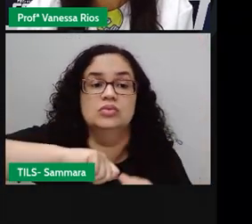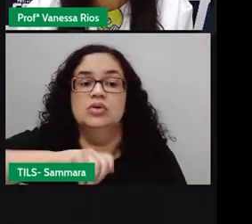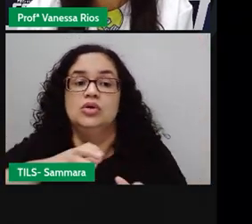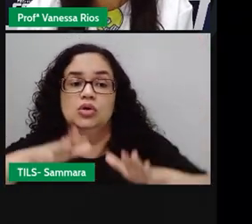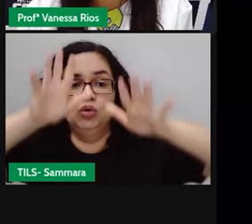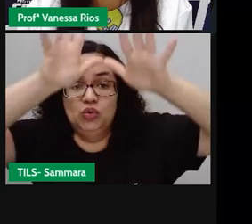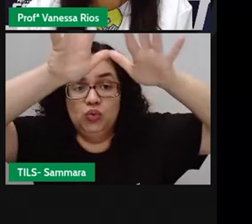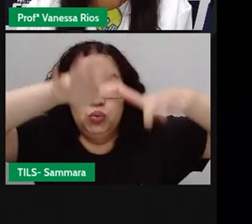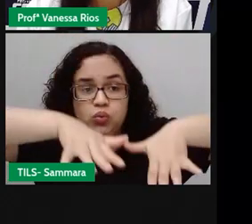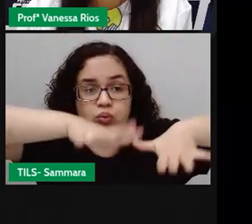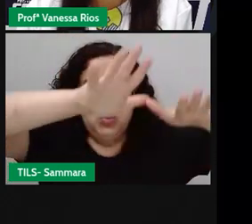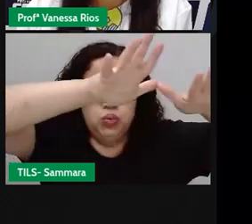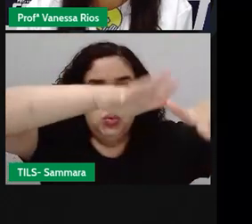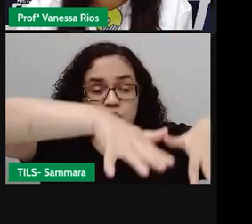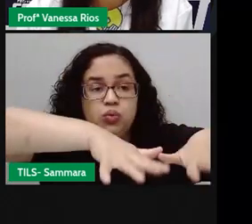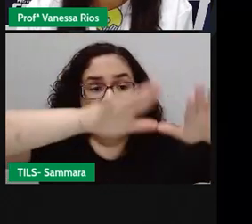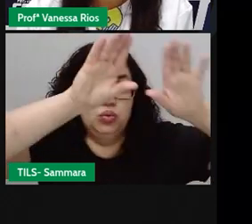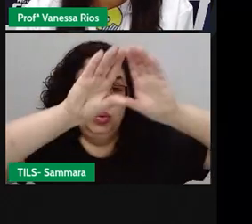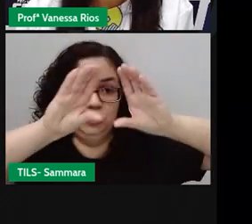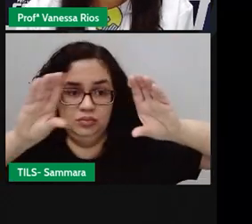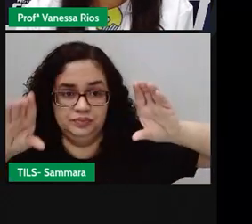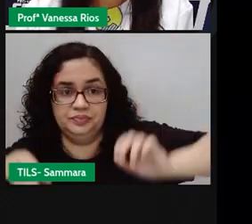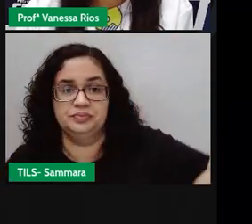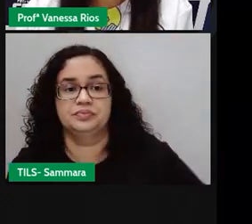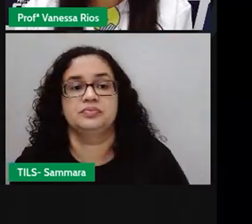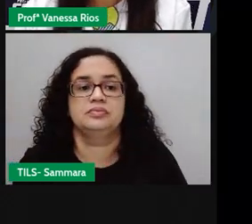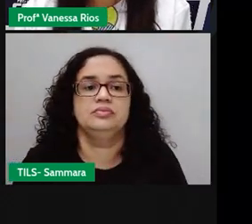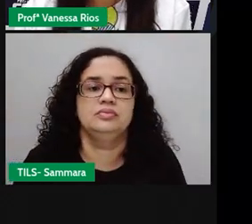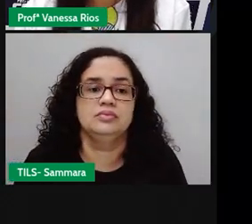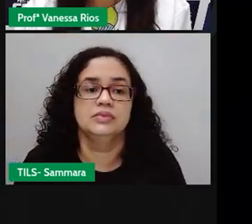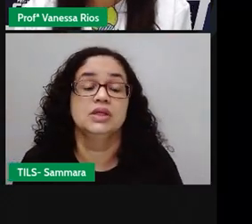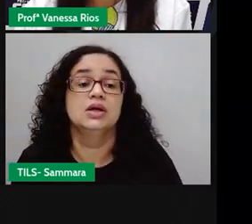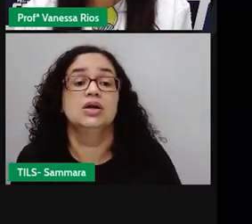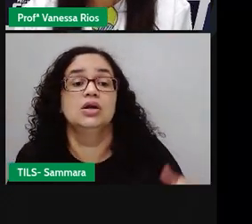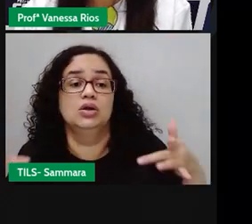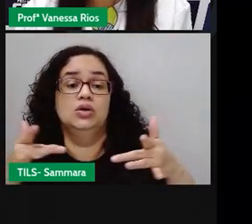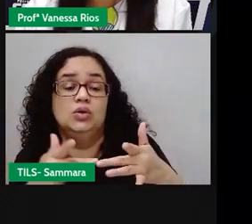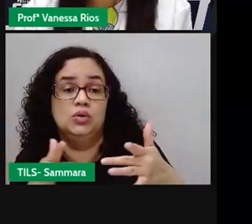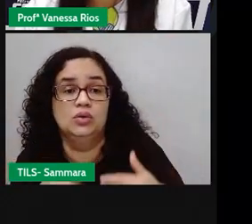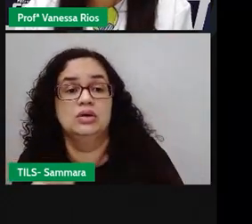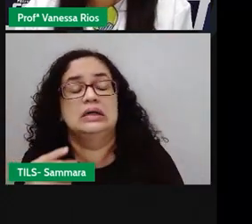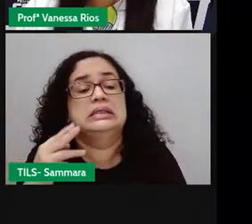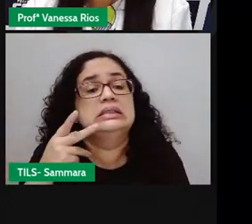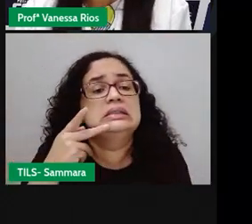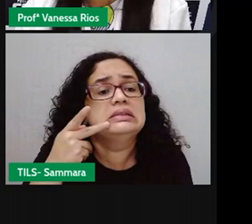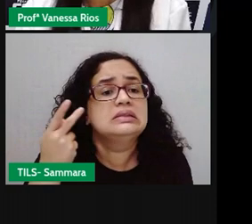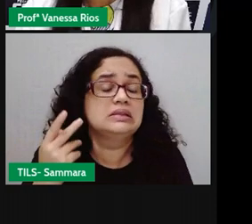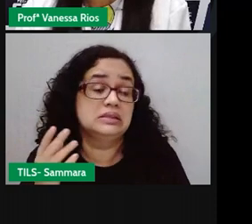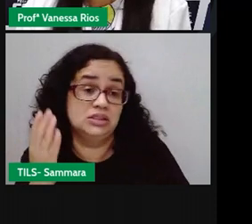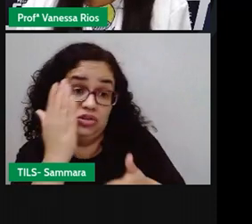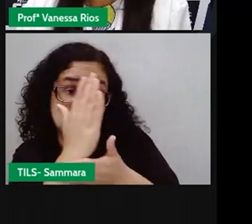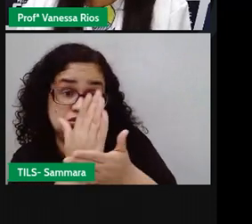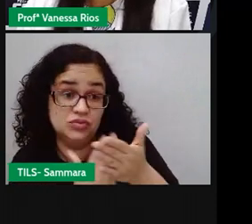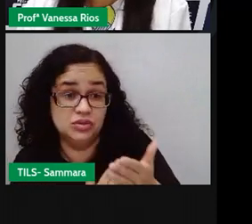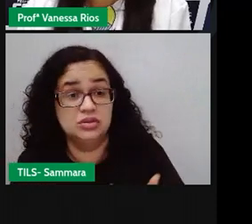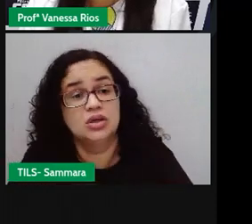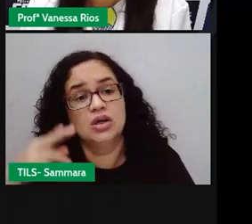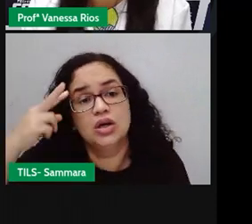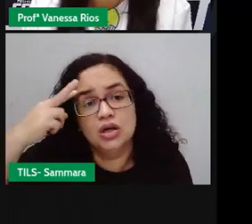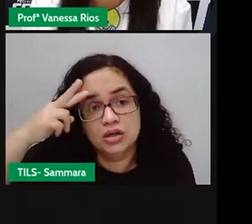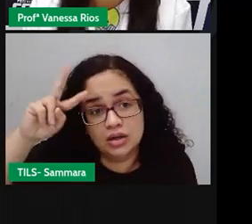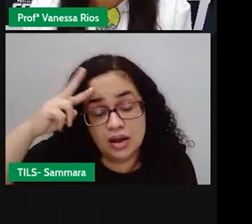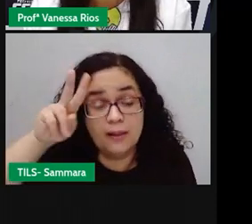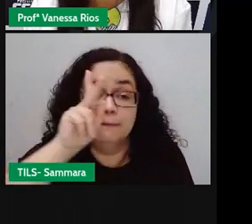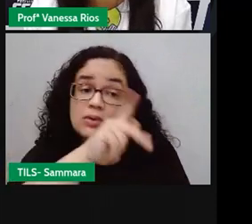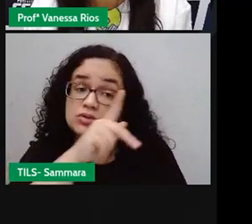voou em direção ao céu. Isso corresponde aí, se a gente tivesse dividido a história, a pró dividiu a